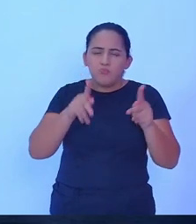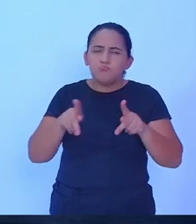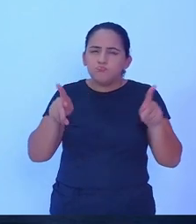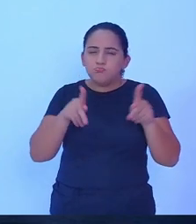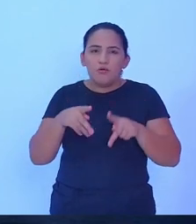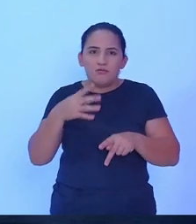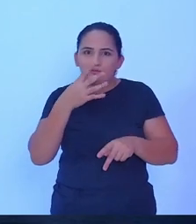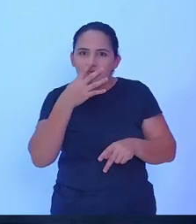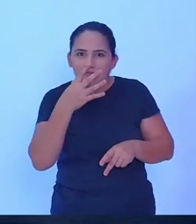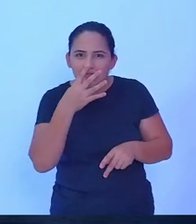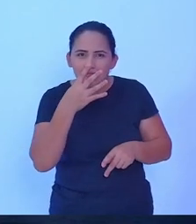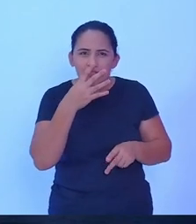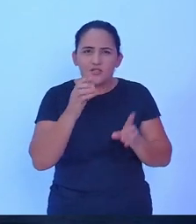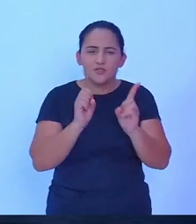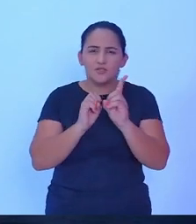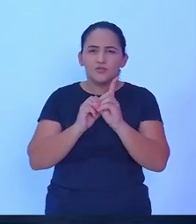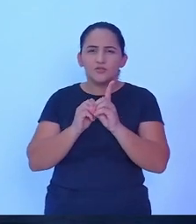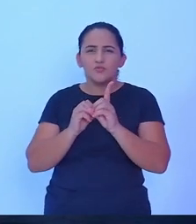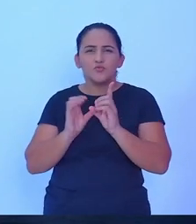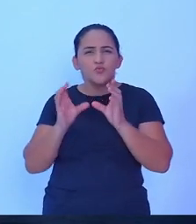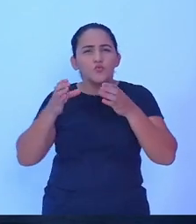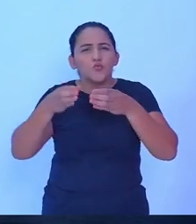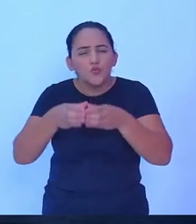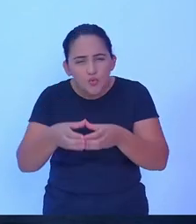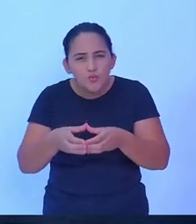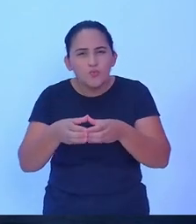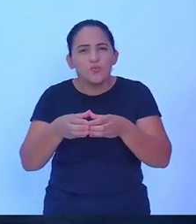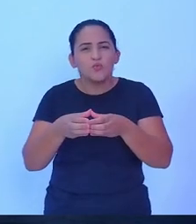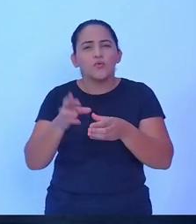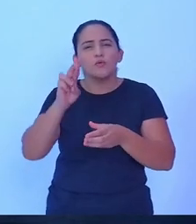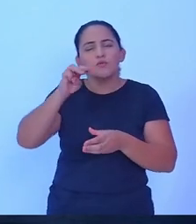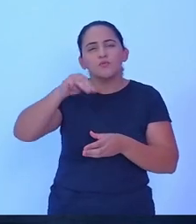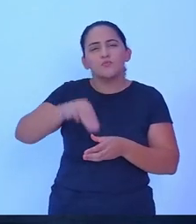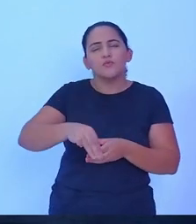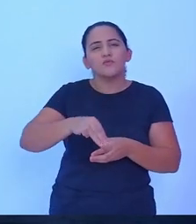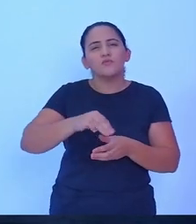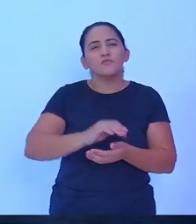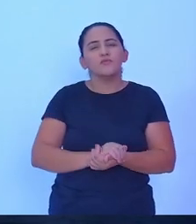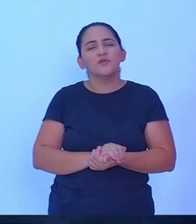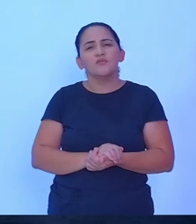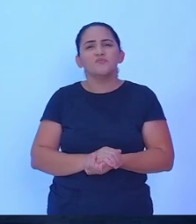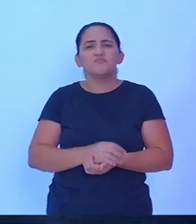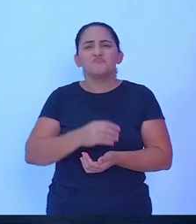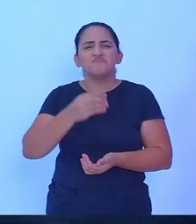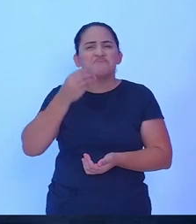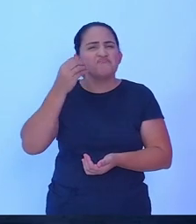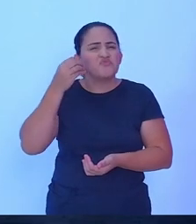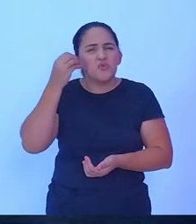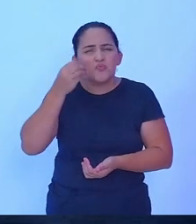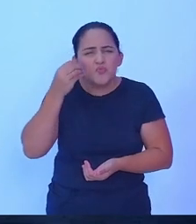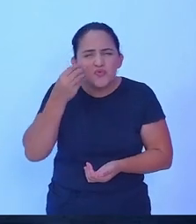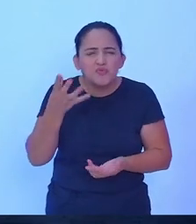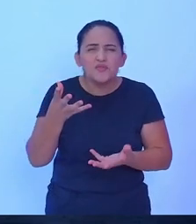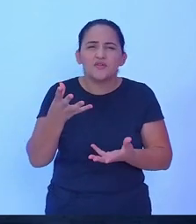comunidade, do nosso município aqui de Rolim de Moura, de ter a oportunidade de poder